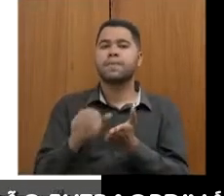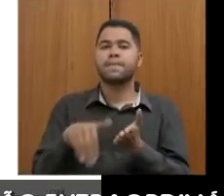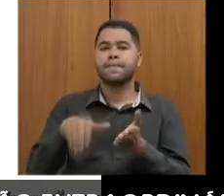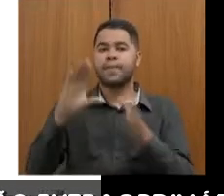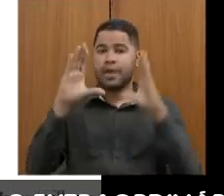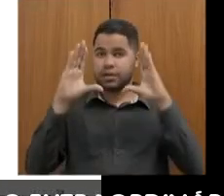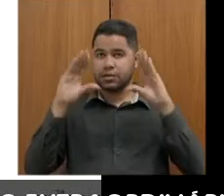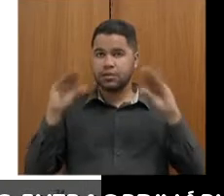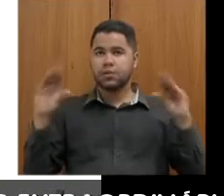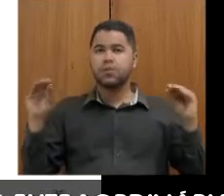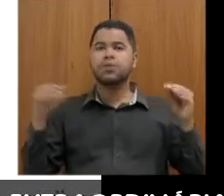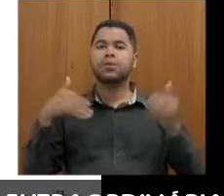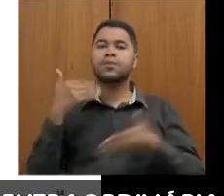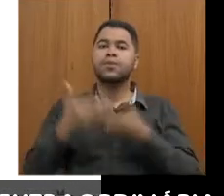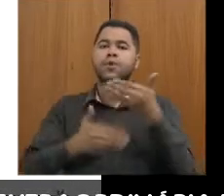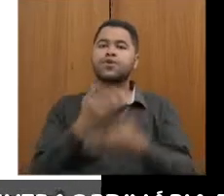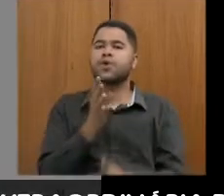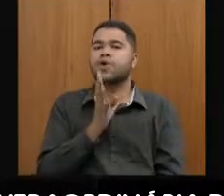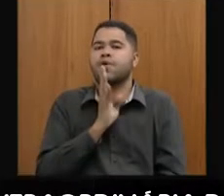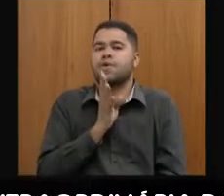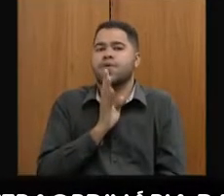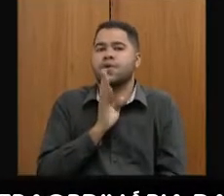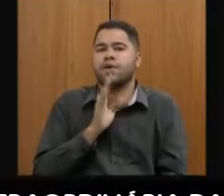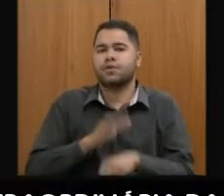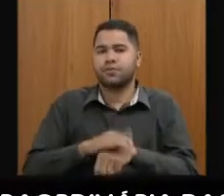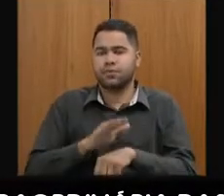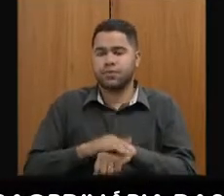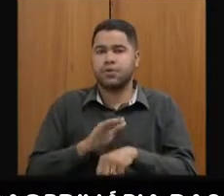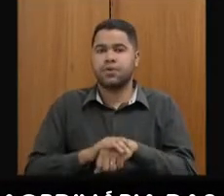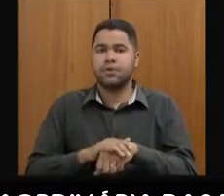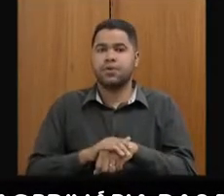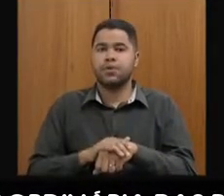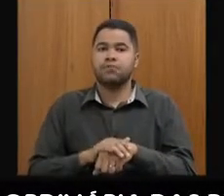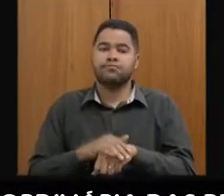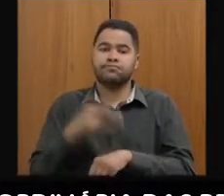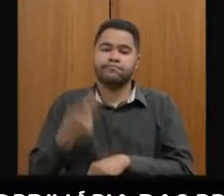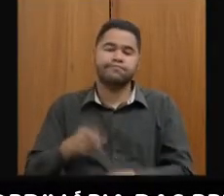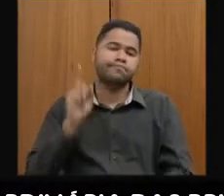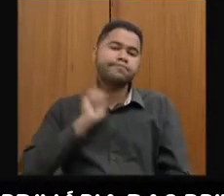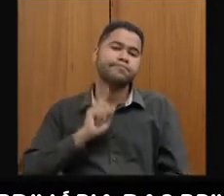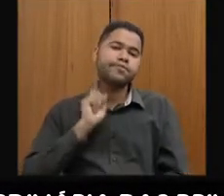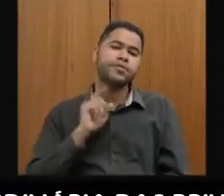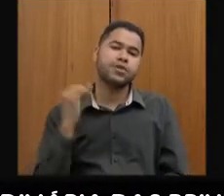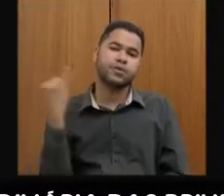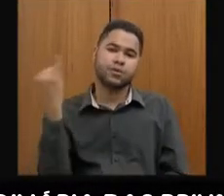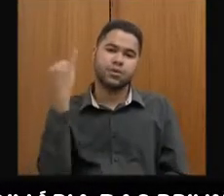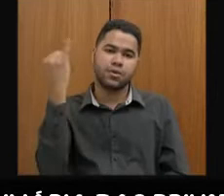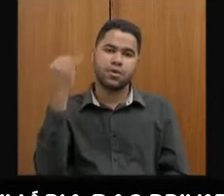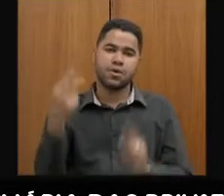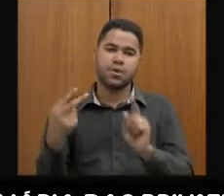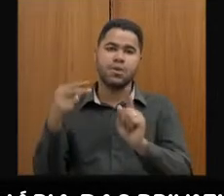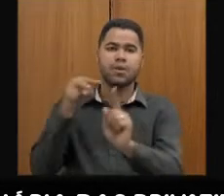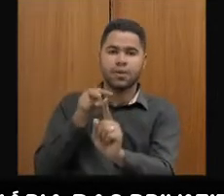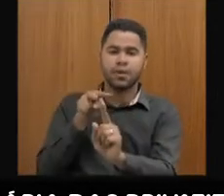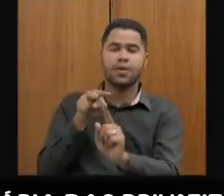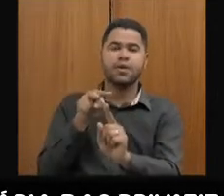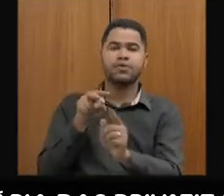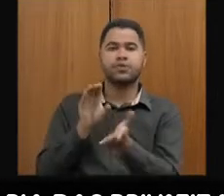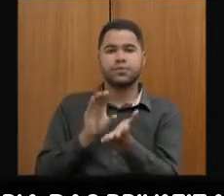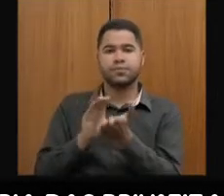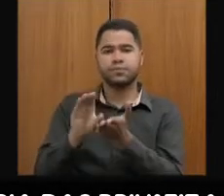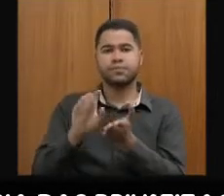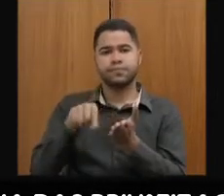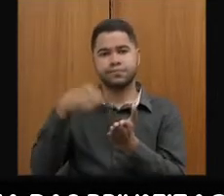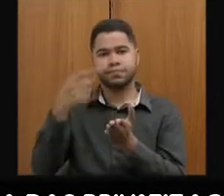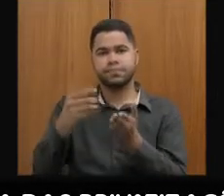tranquilidade no processo, ele conhece a cabeça do fisco mineiro, isso é muito importante, sob a ótica de definição de investimento.